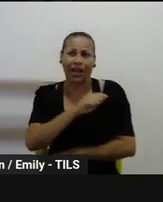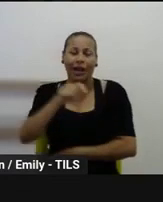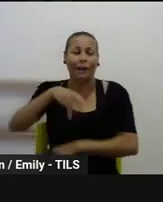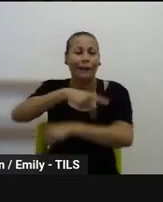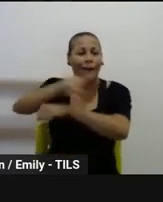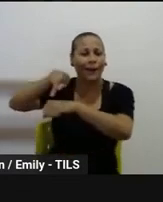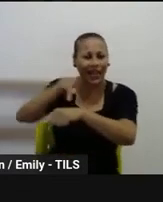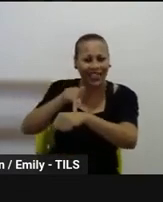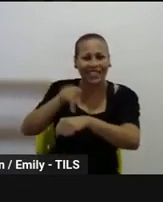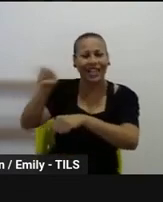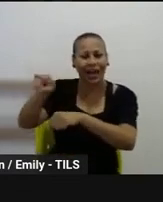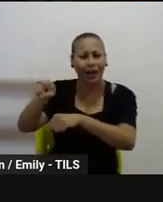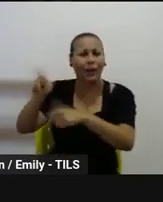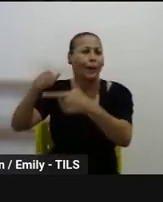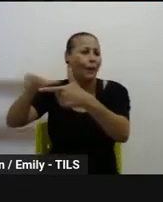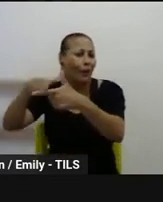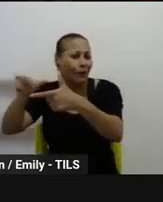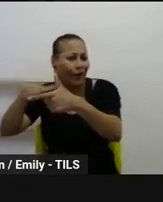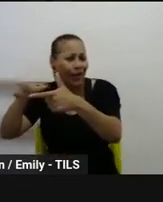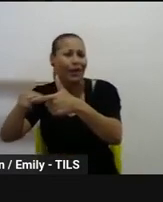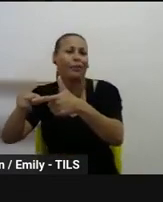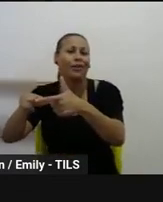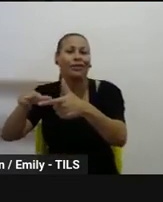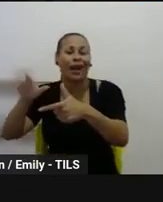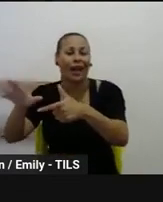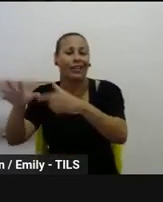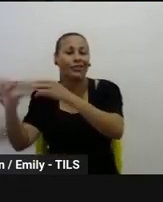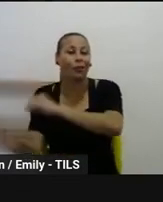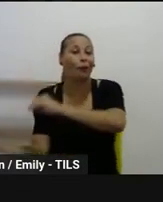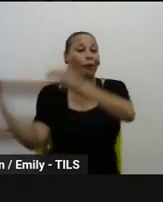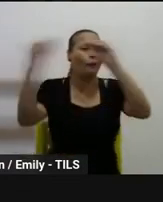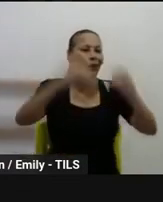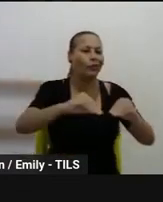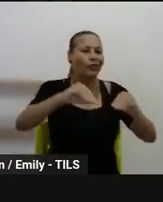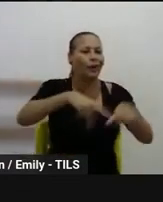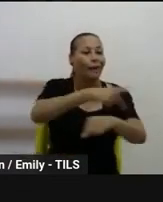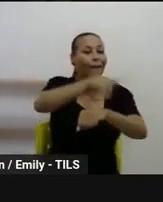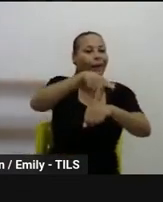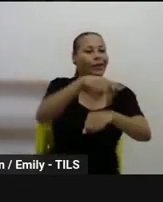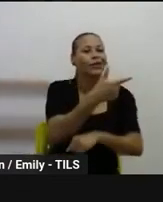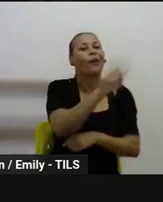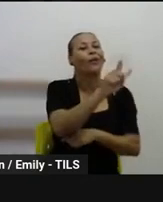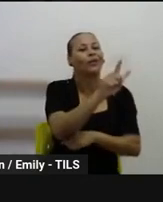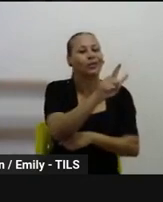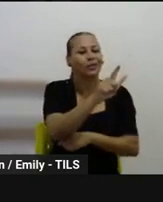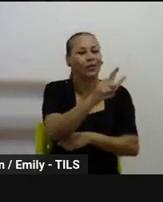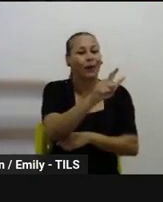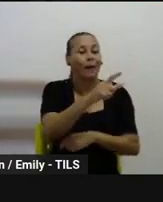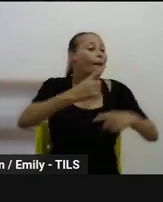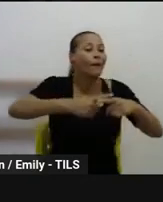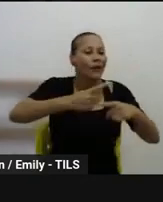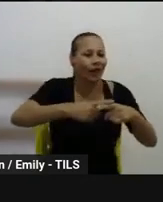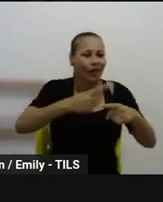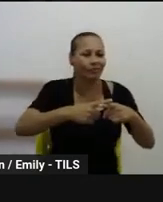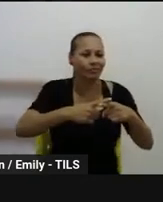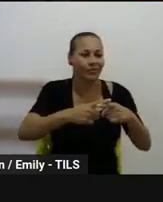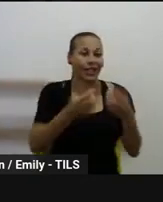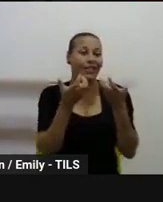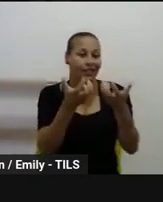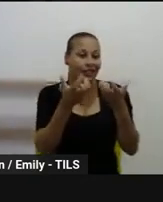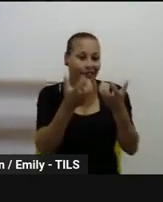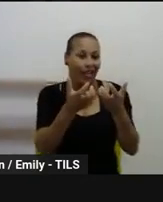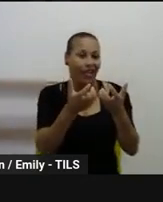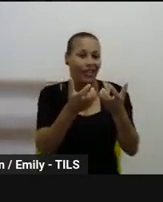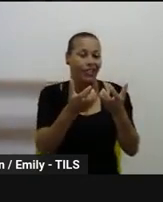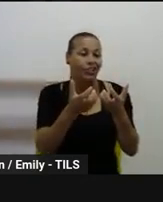refugiados, podem estar em processo migratório, podem ser apátridas, então, todas essas questões, elas, eles têm essa